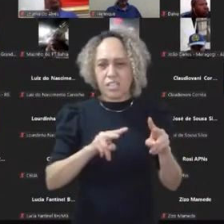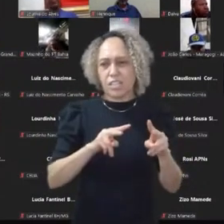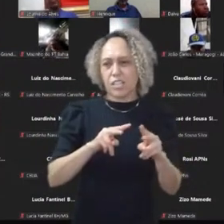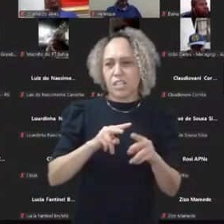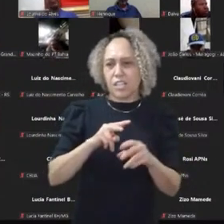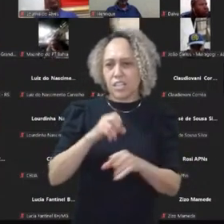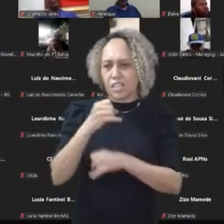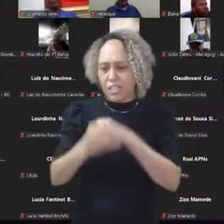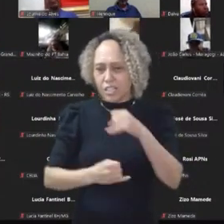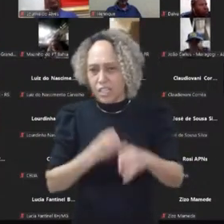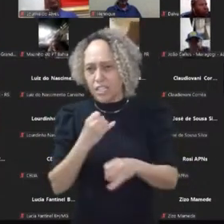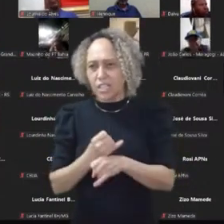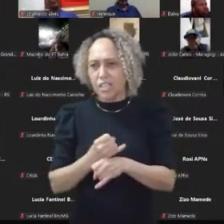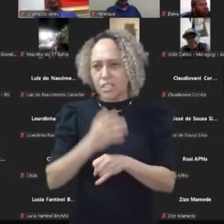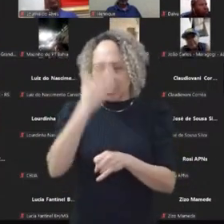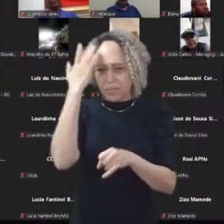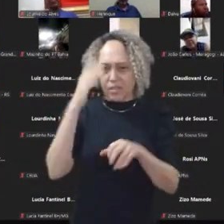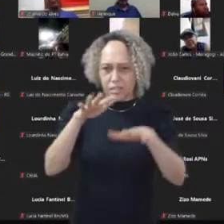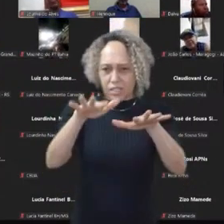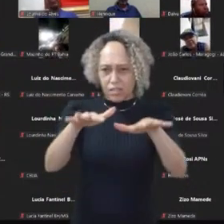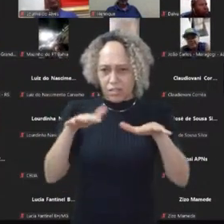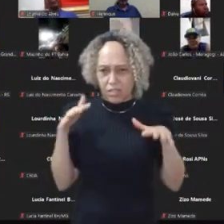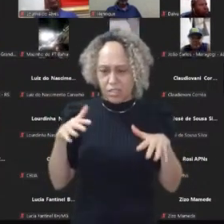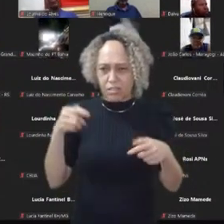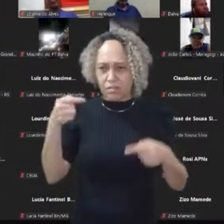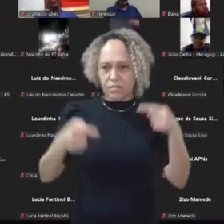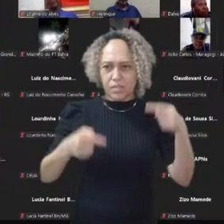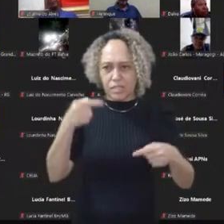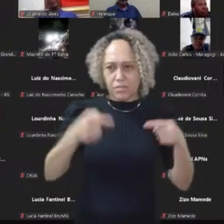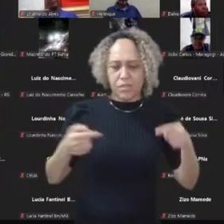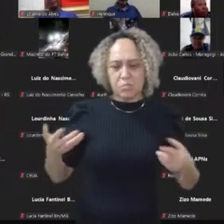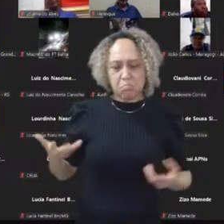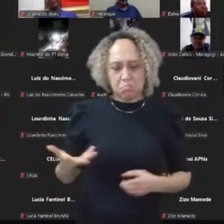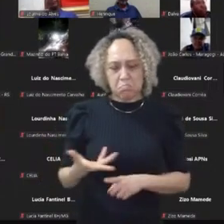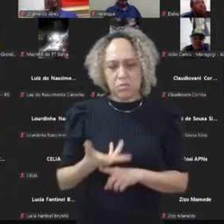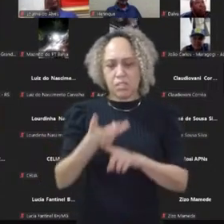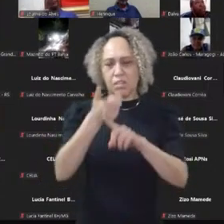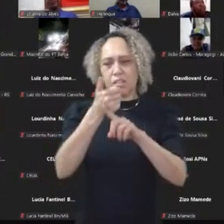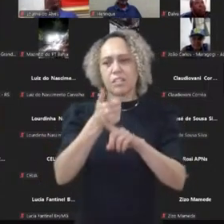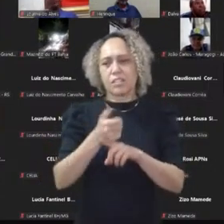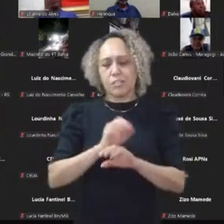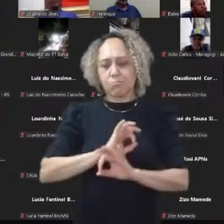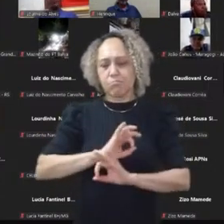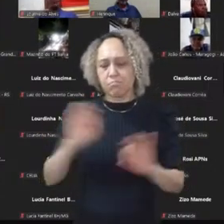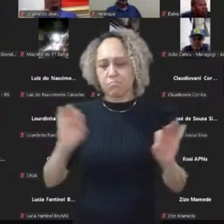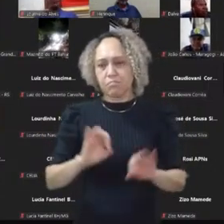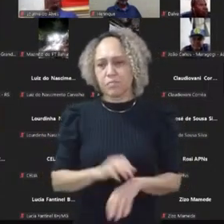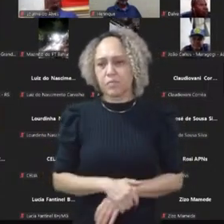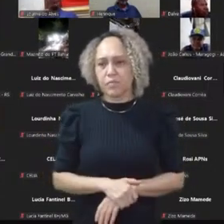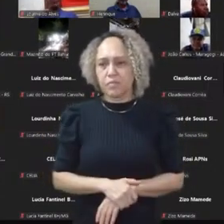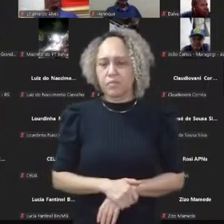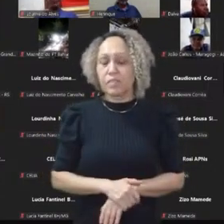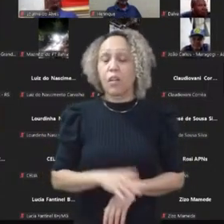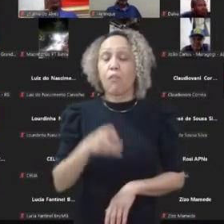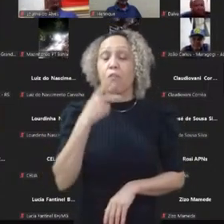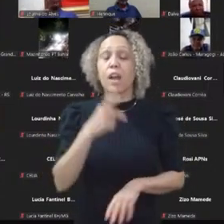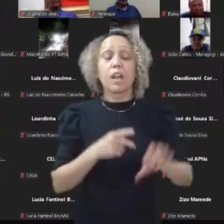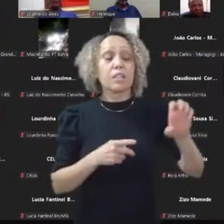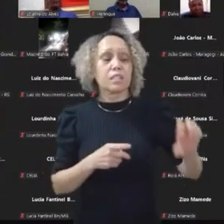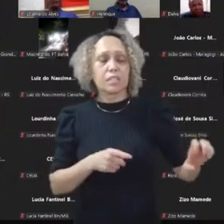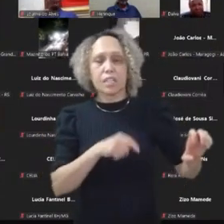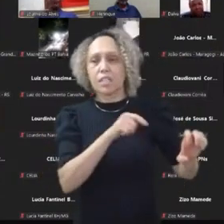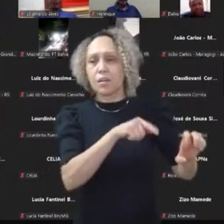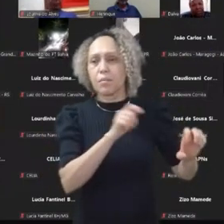no auditório pelo debate aqui, debate excelente, dizer que a esquerda precisa se animar,